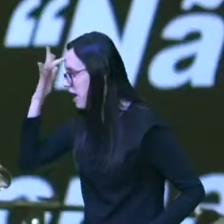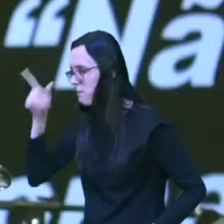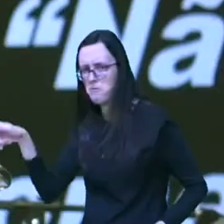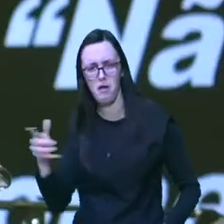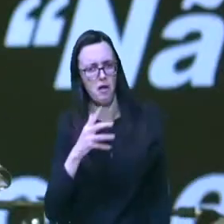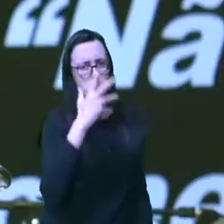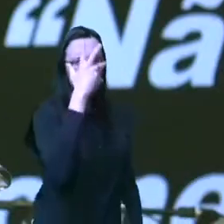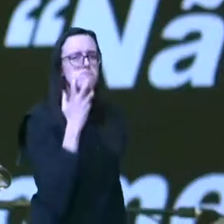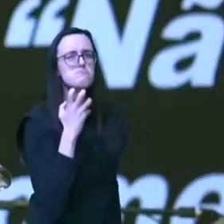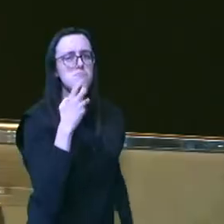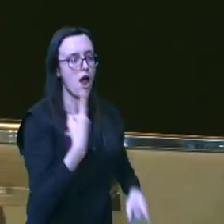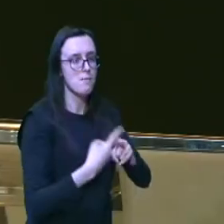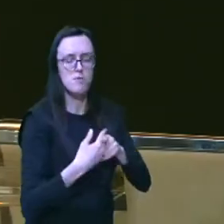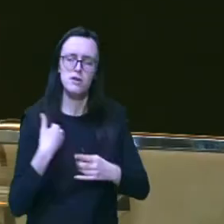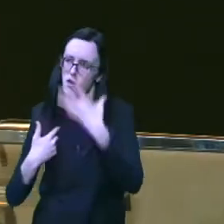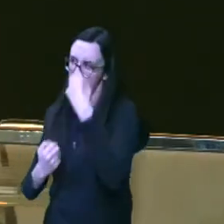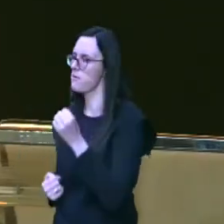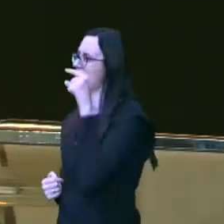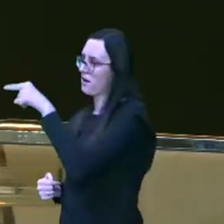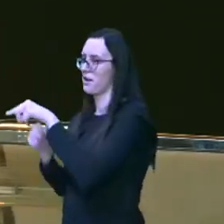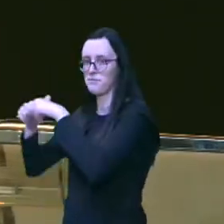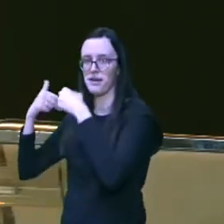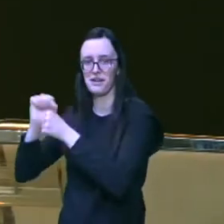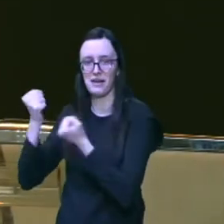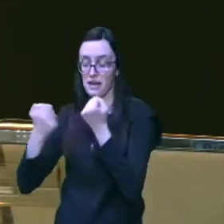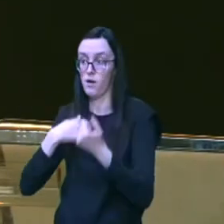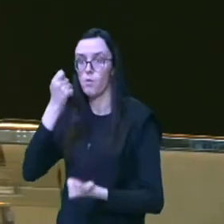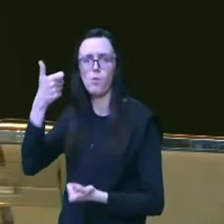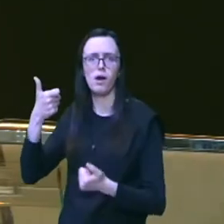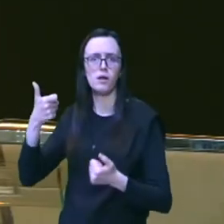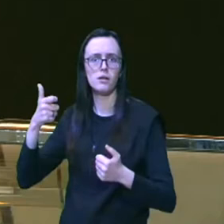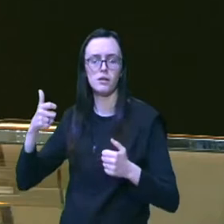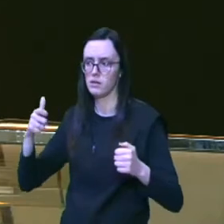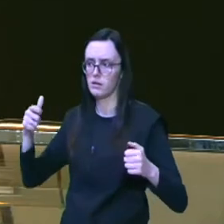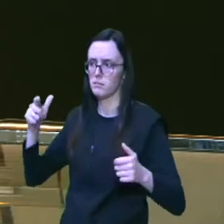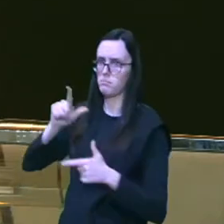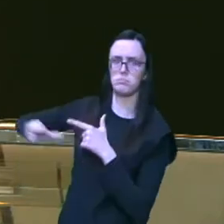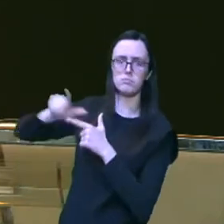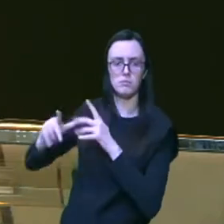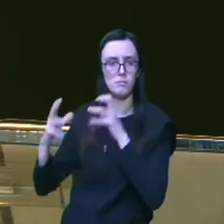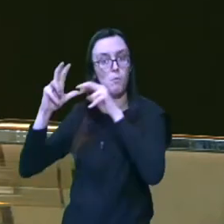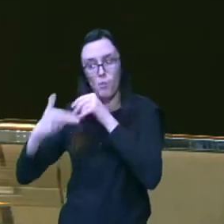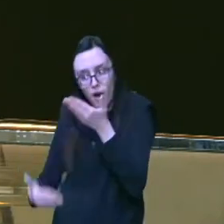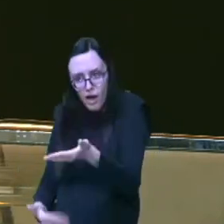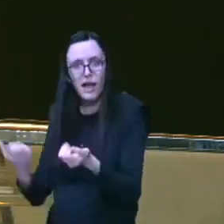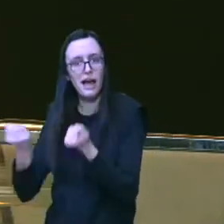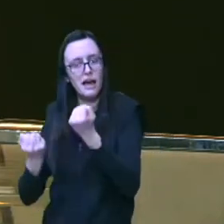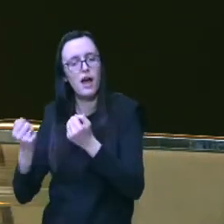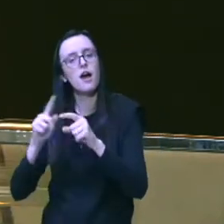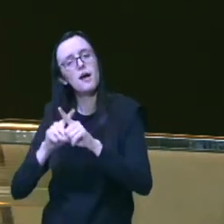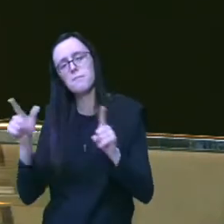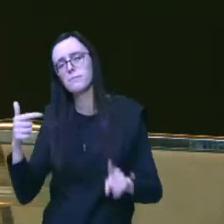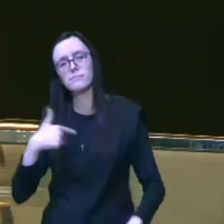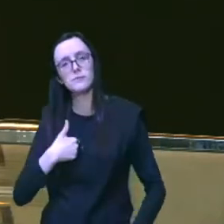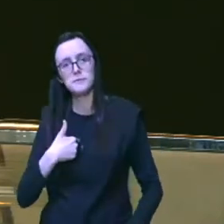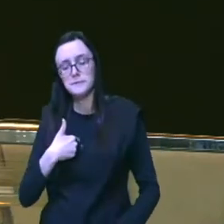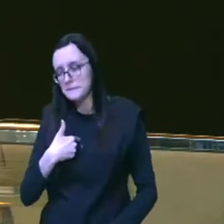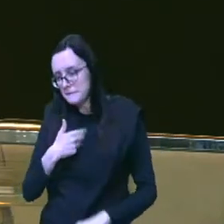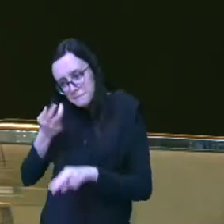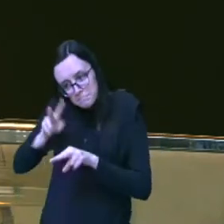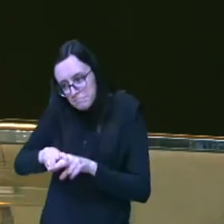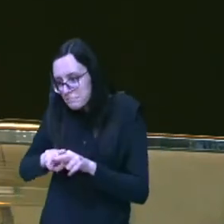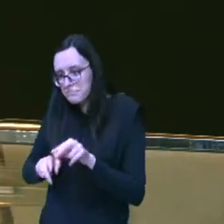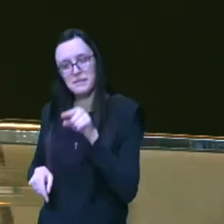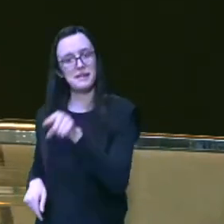ficou braba comigo porque eu fiquei brabo com ela quase tivemos uma crise conjugal por causa do carro mas sabe eu era tão apegado